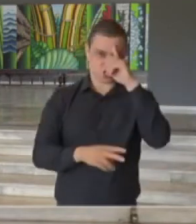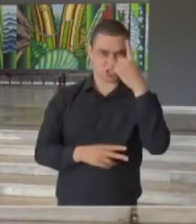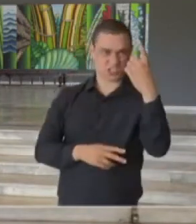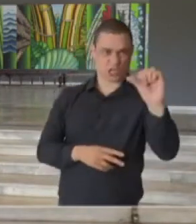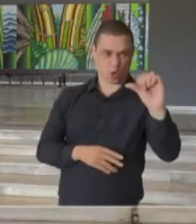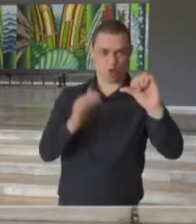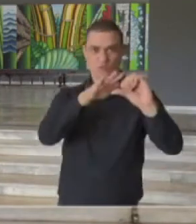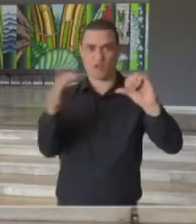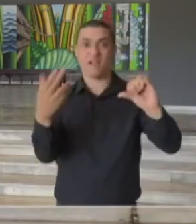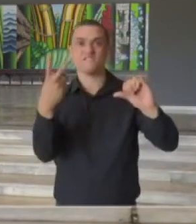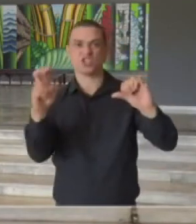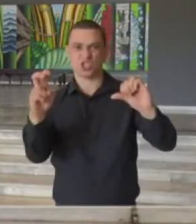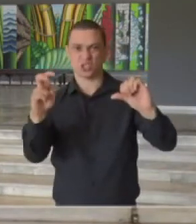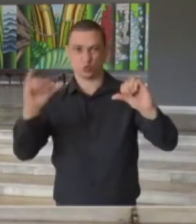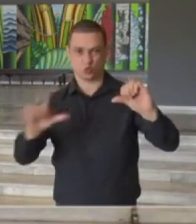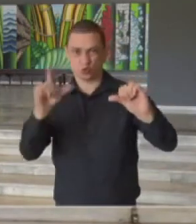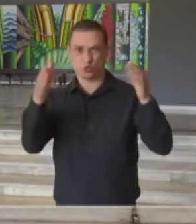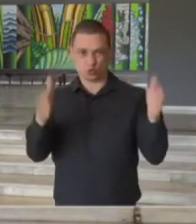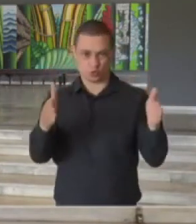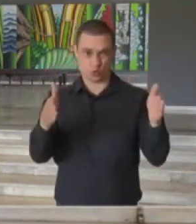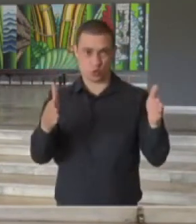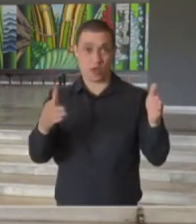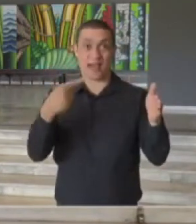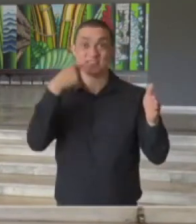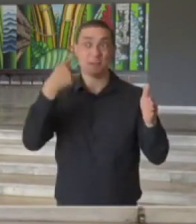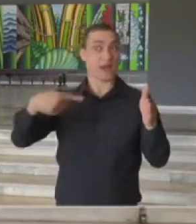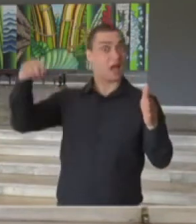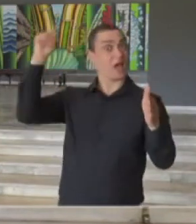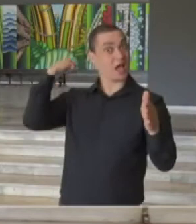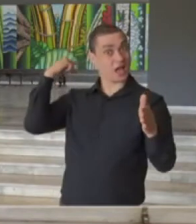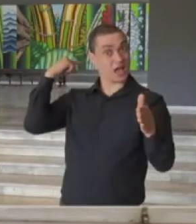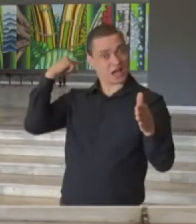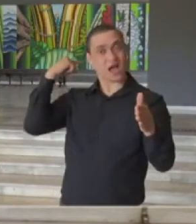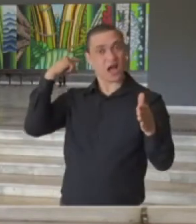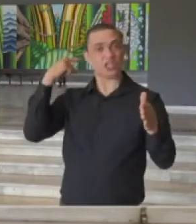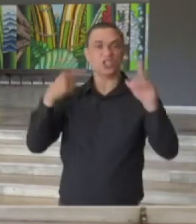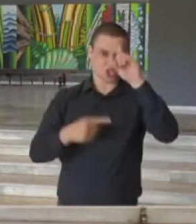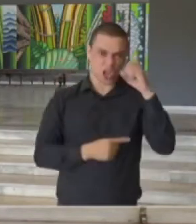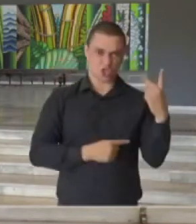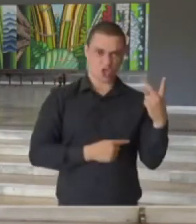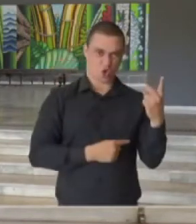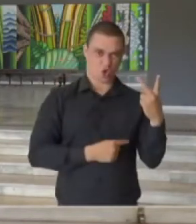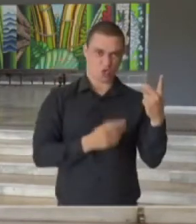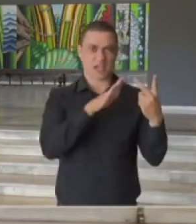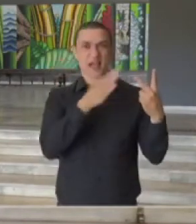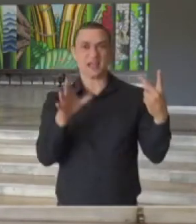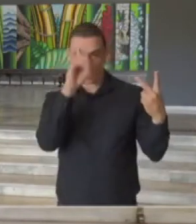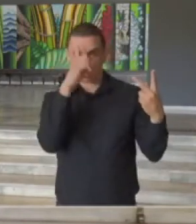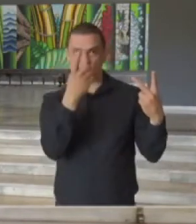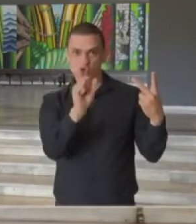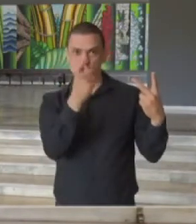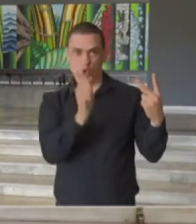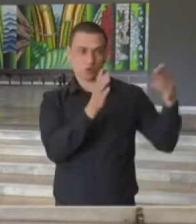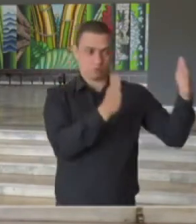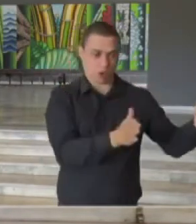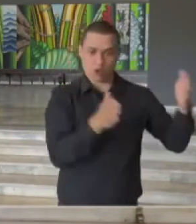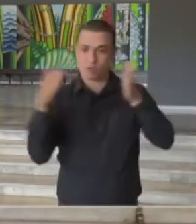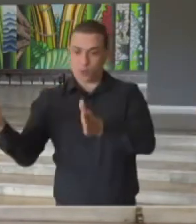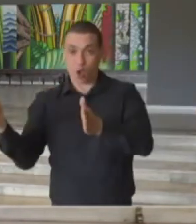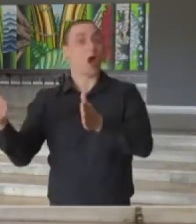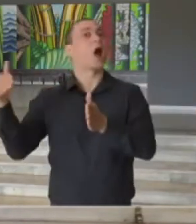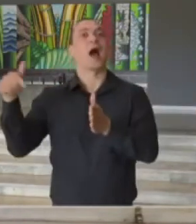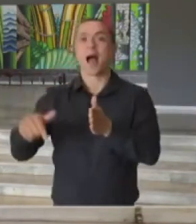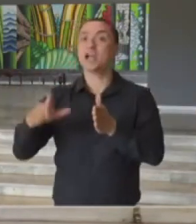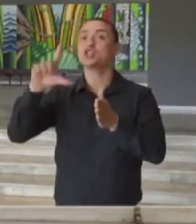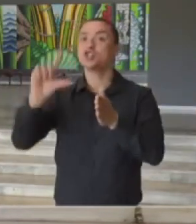a 25 de julho em relação à semana anterior de 12 a 18 de julho. Repito,